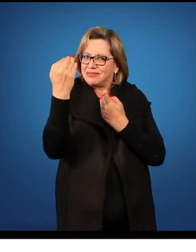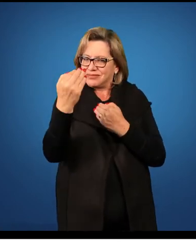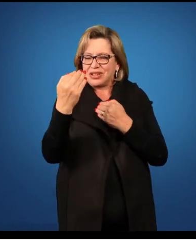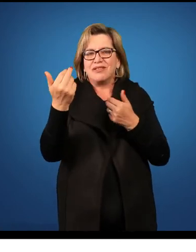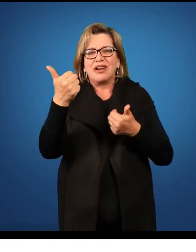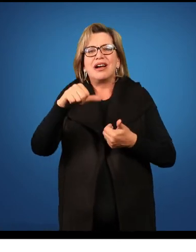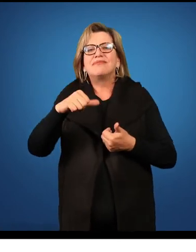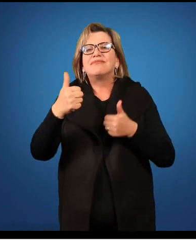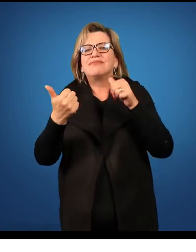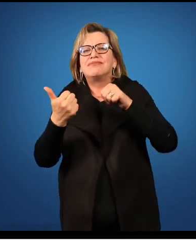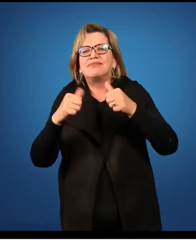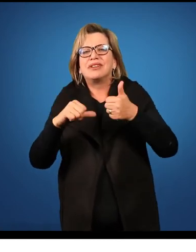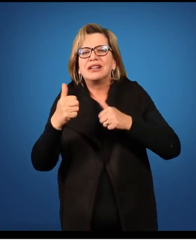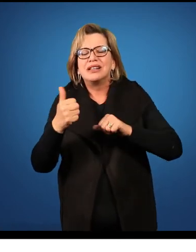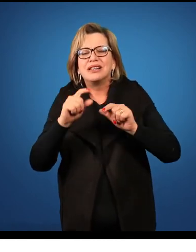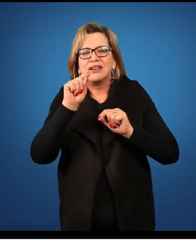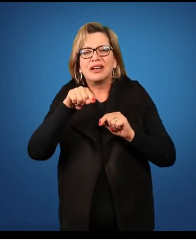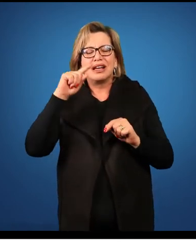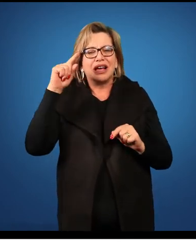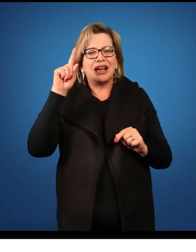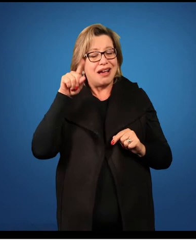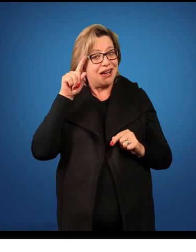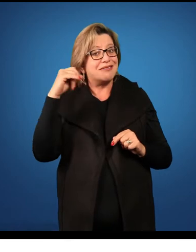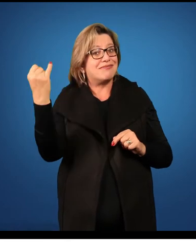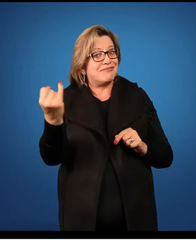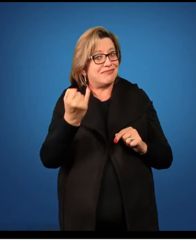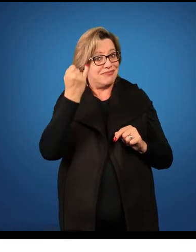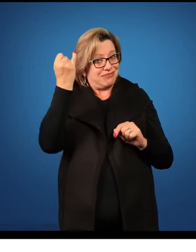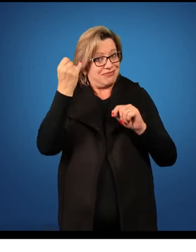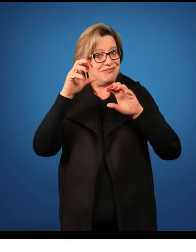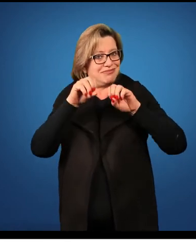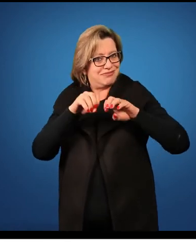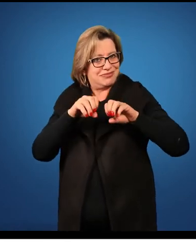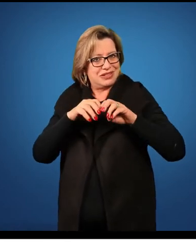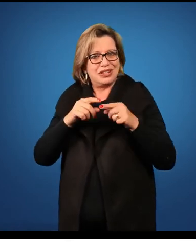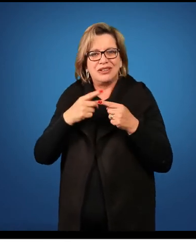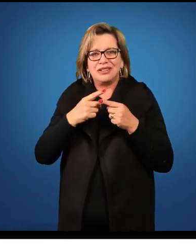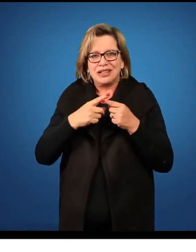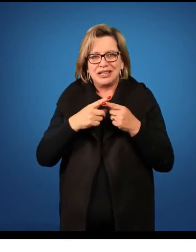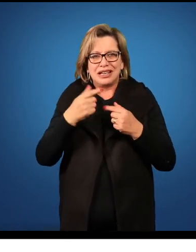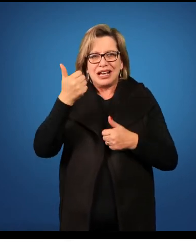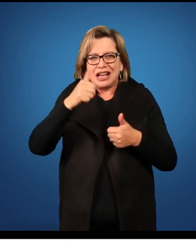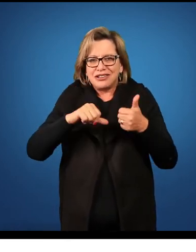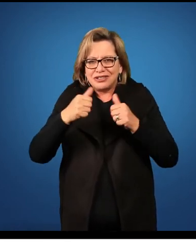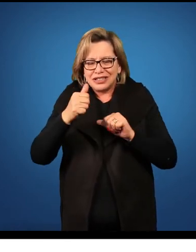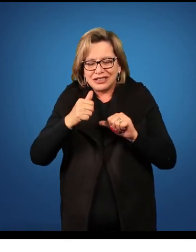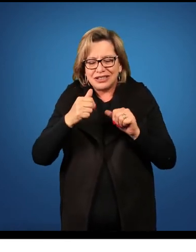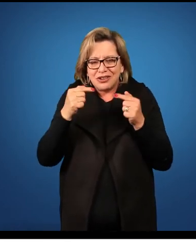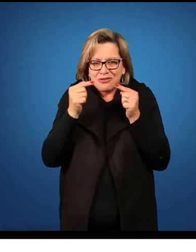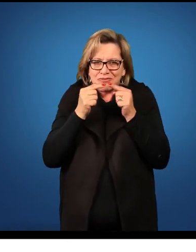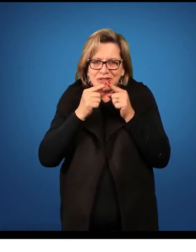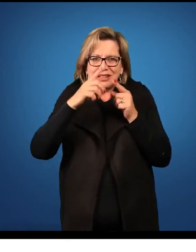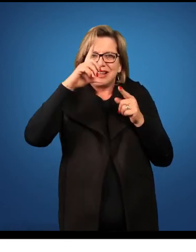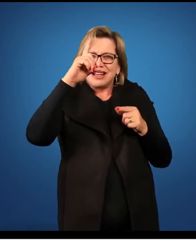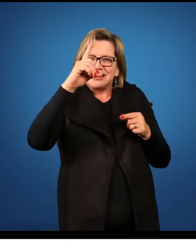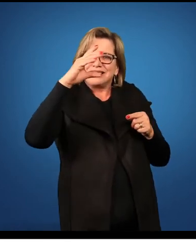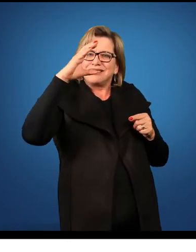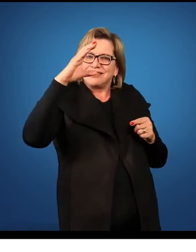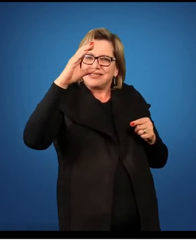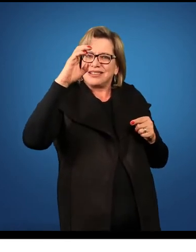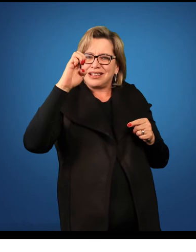extremamente importante no ensino, porque a avaliação, na visão das diretrizes, ela possui